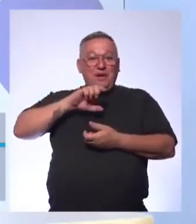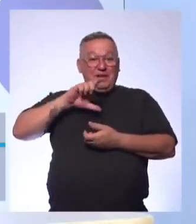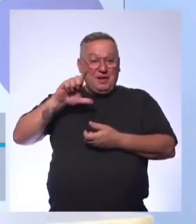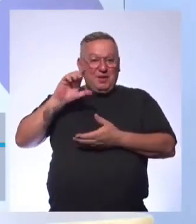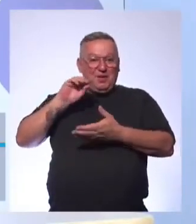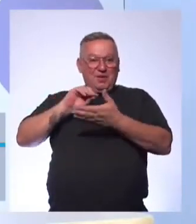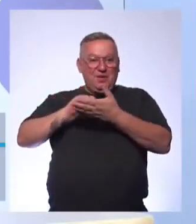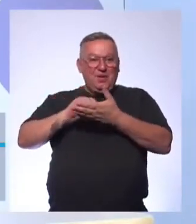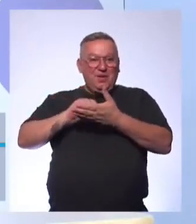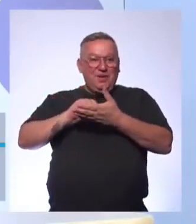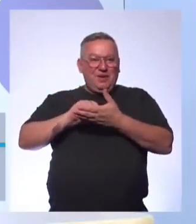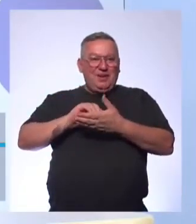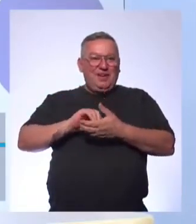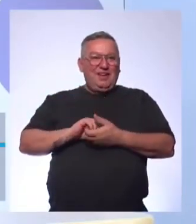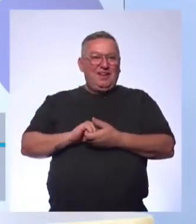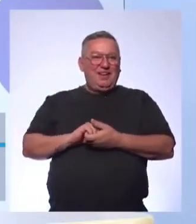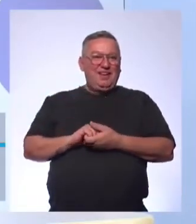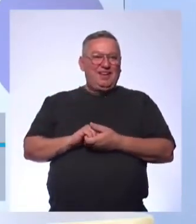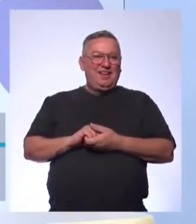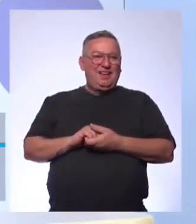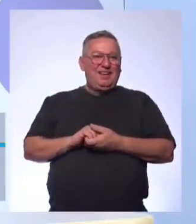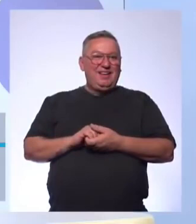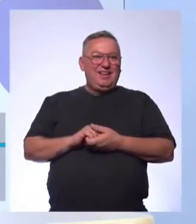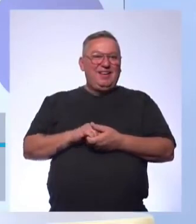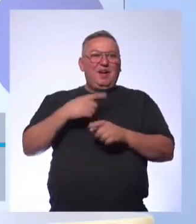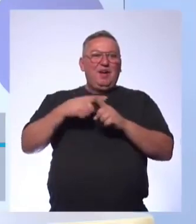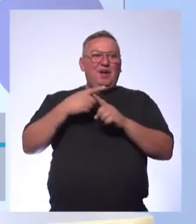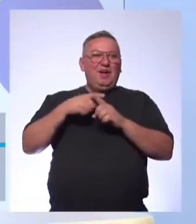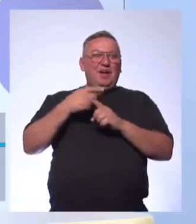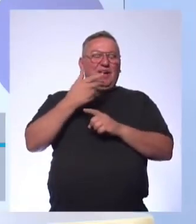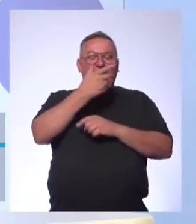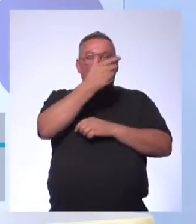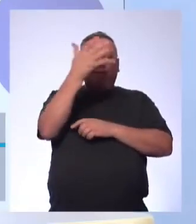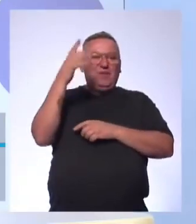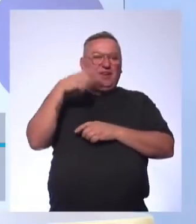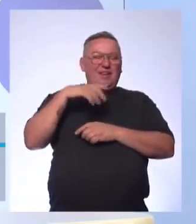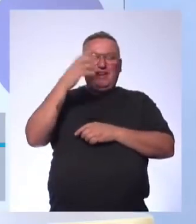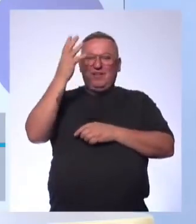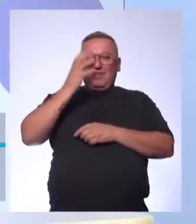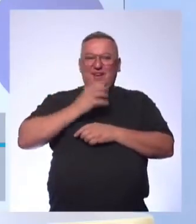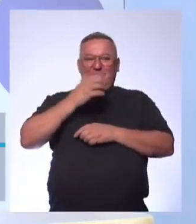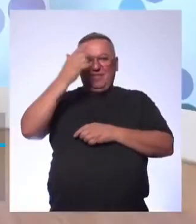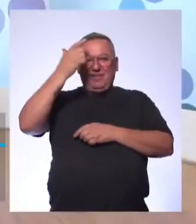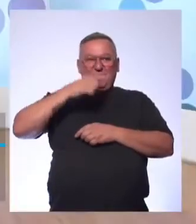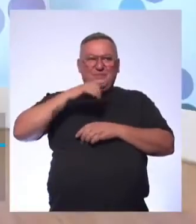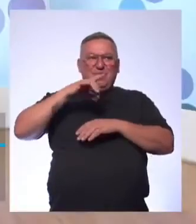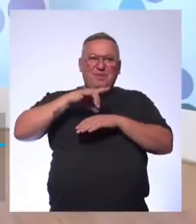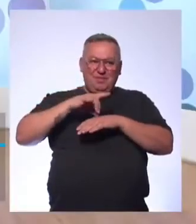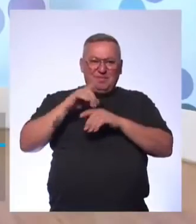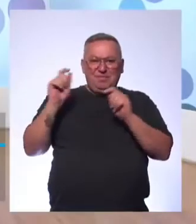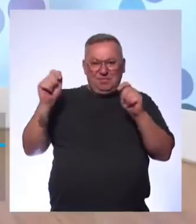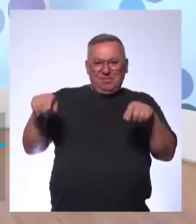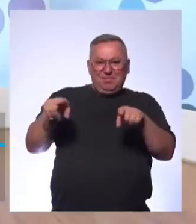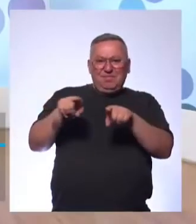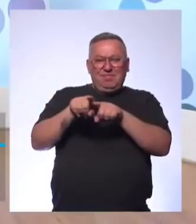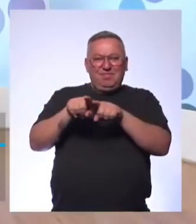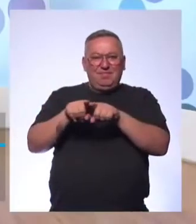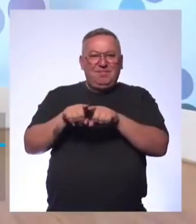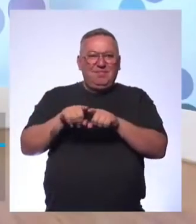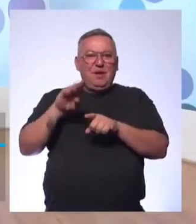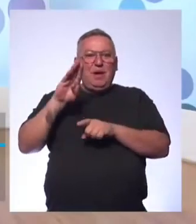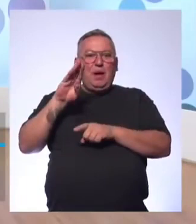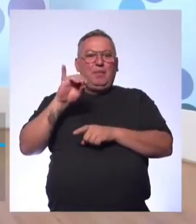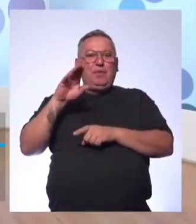Because nature is angry at humans Porque a natureza está com raiva dos humanos It's possible Pode ser também, né? A